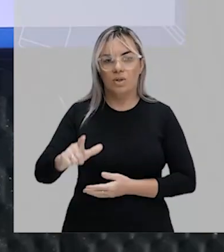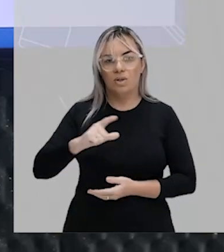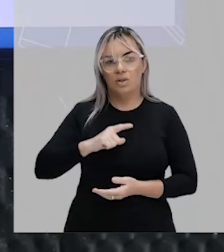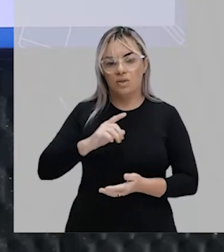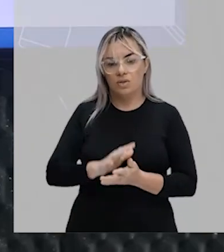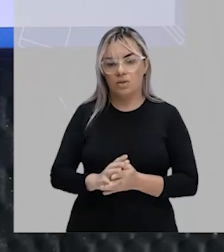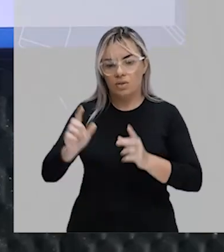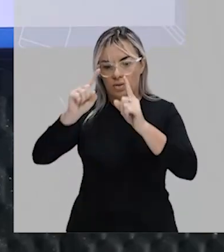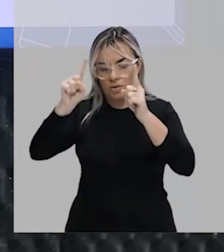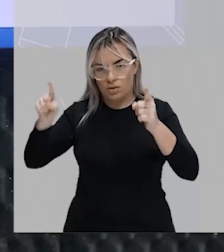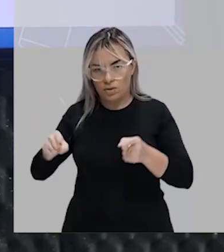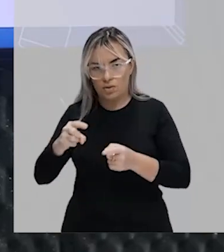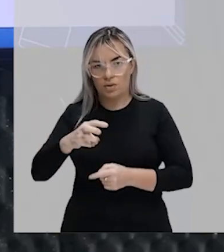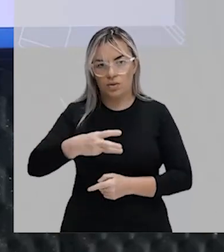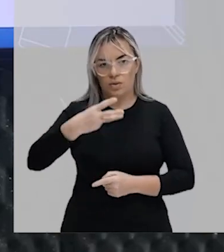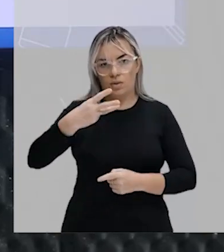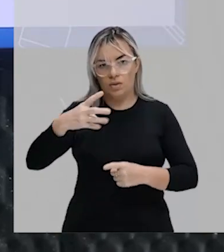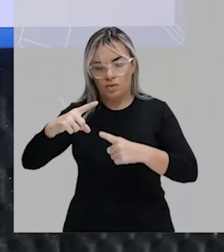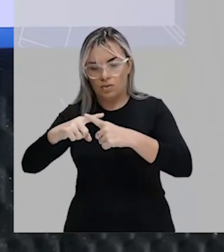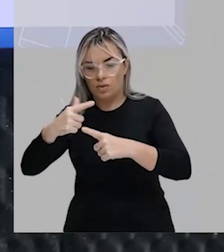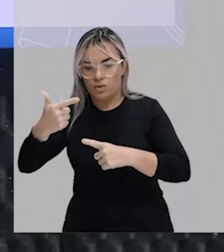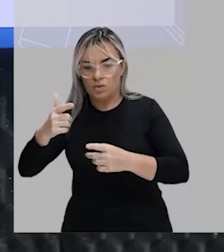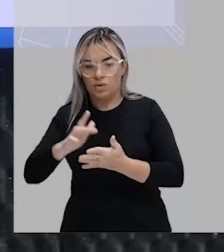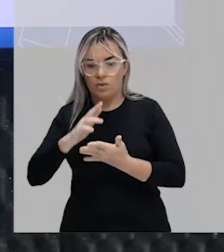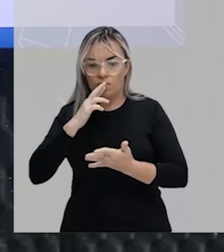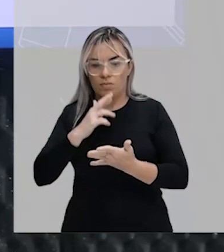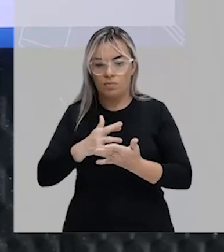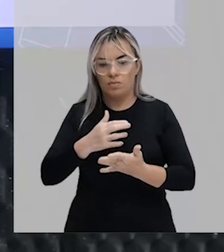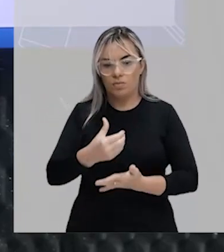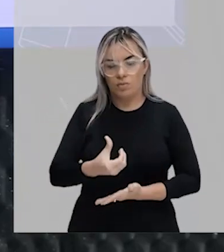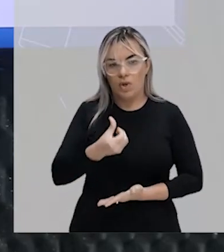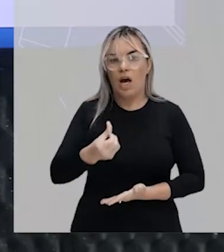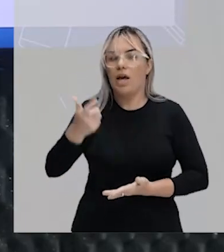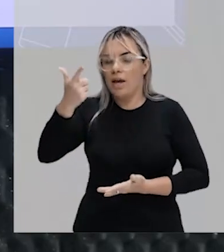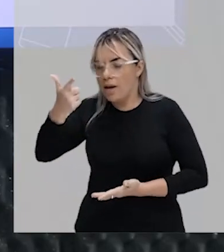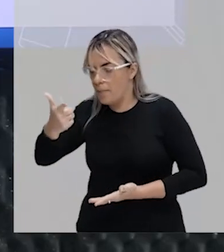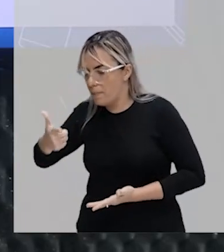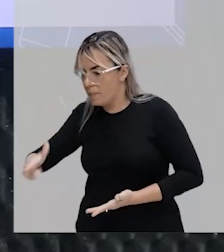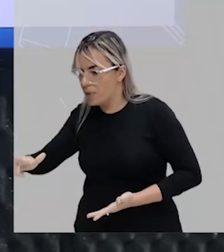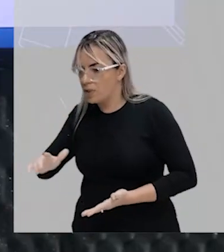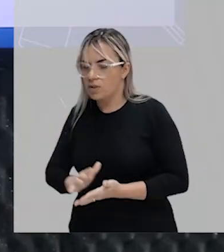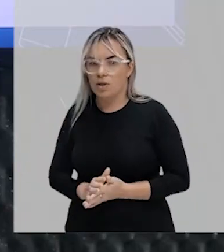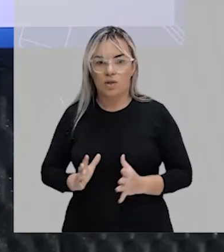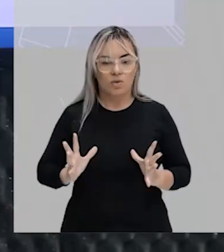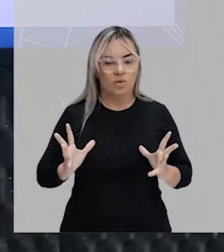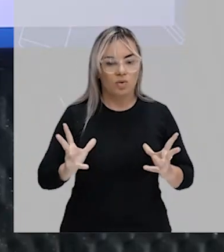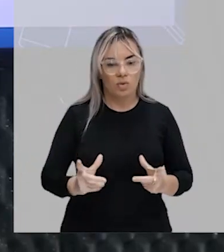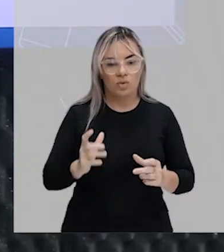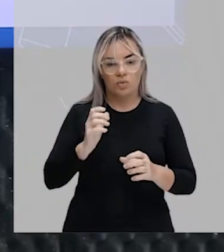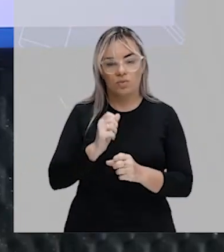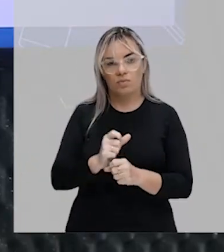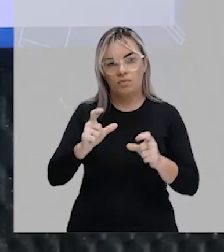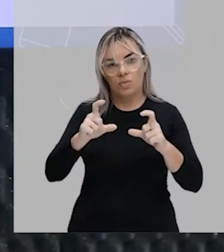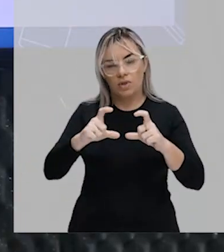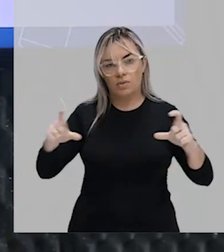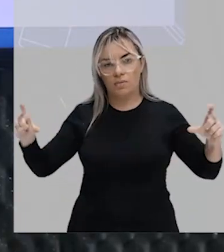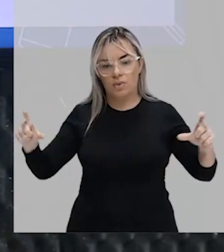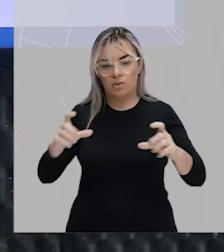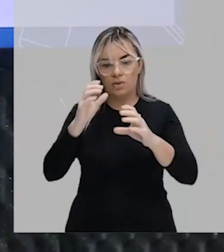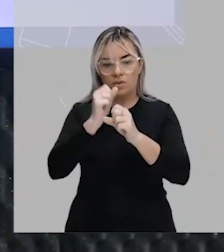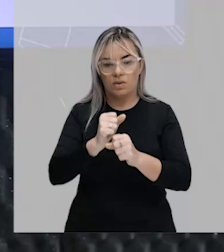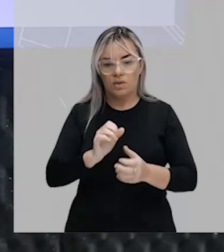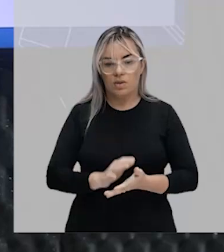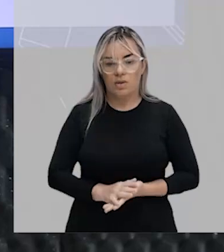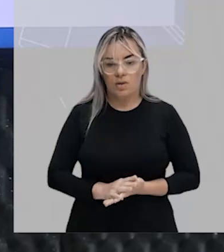vezes 2, e eu já dou a minha resposta, 6, e aí repito todo o resto, tá? E agora, quem é que eu vou fazer? Gente, primeiro